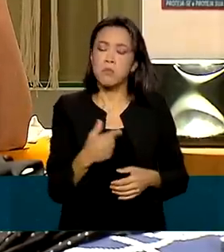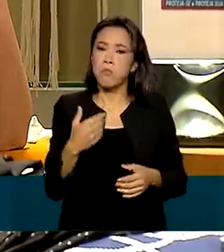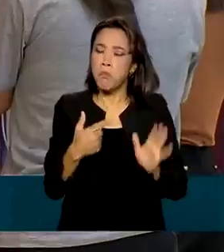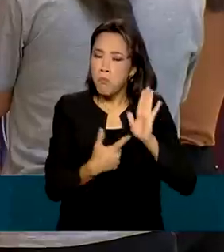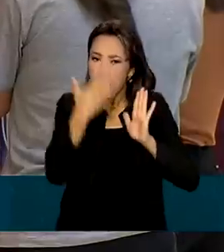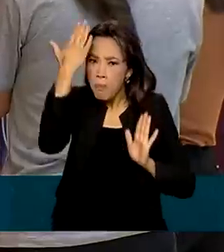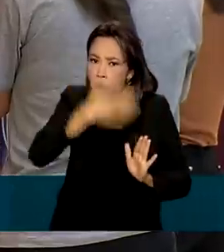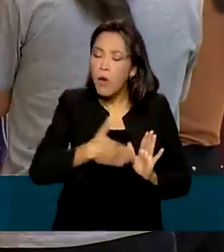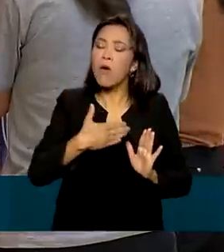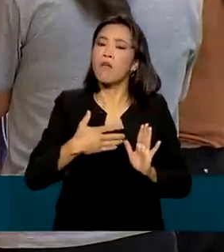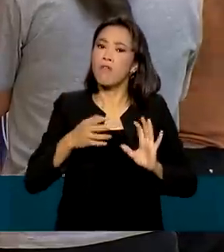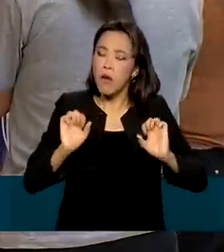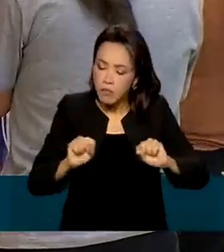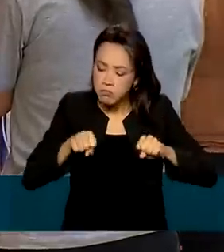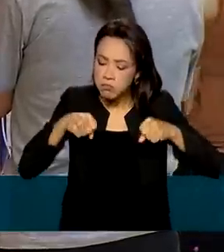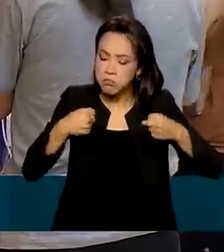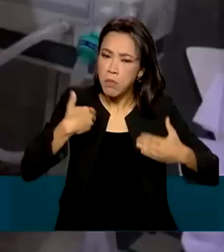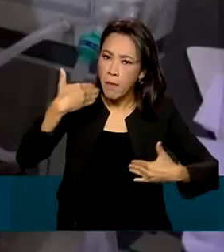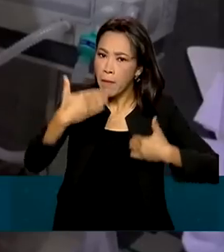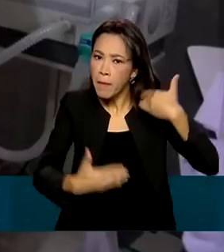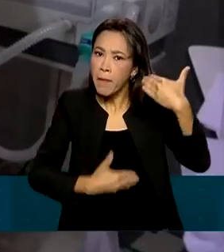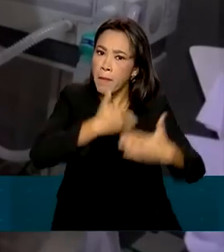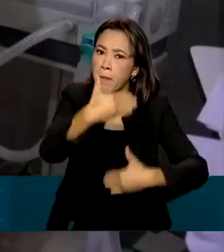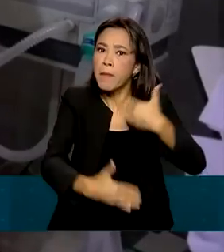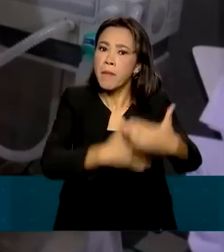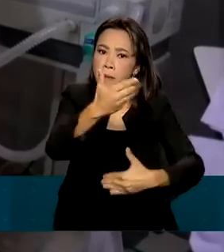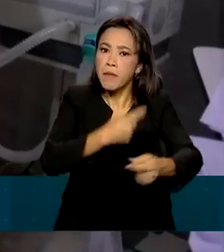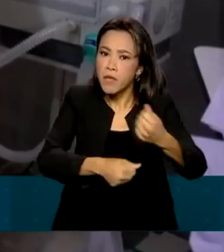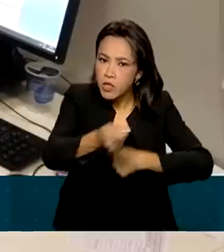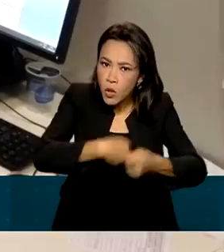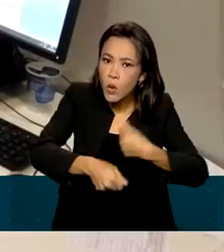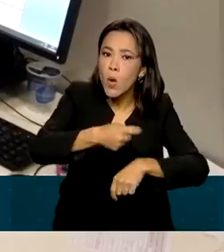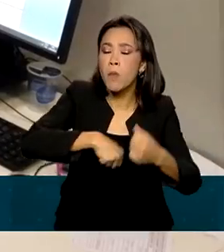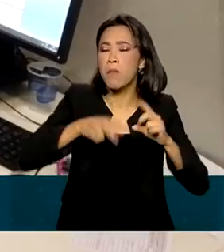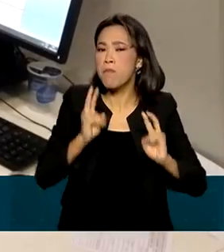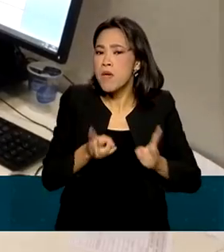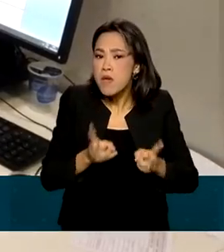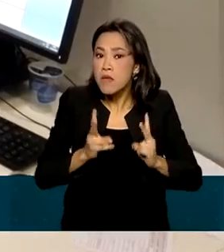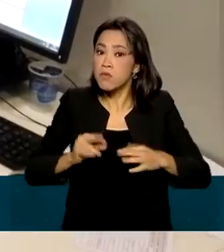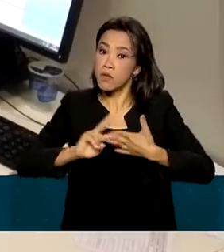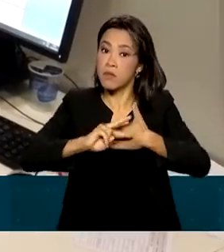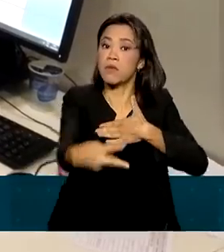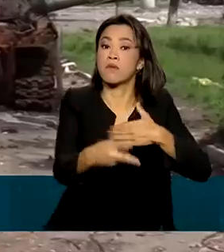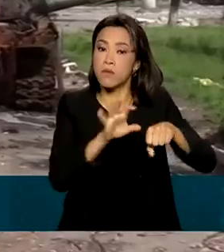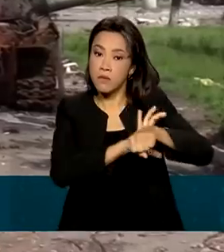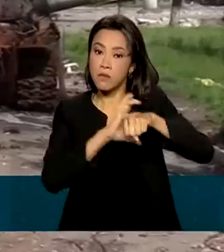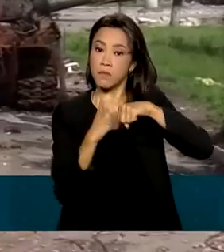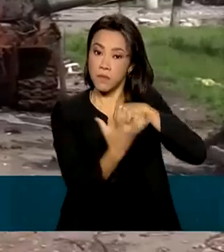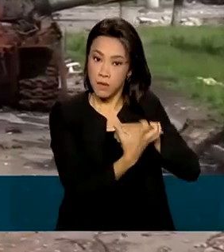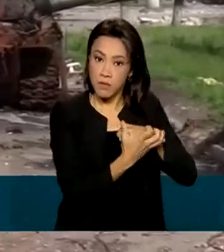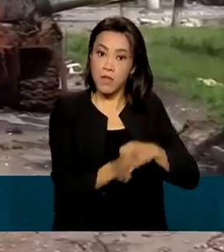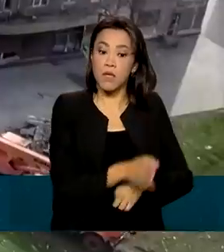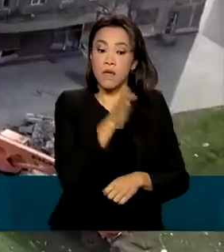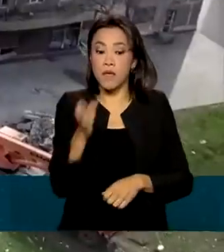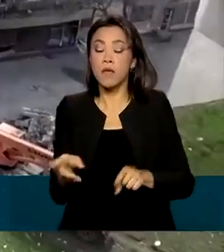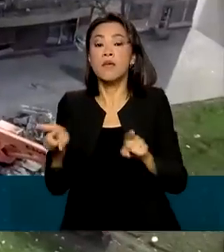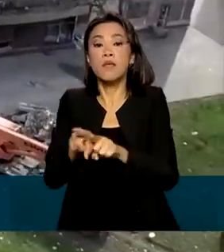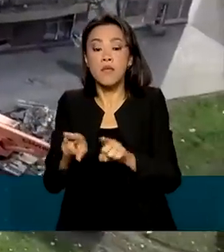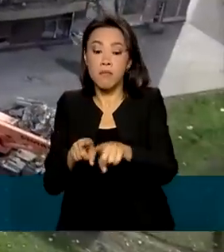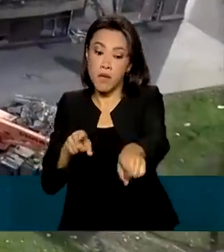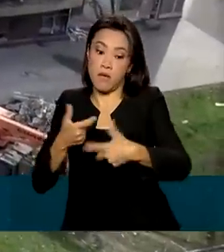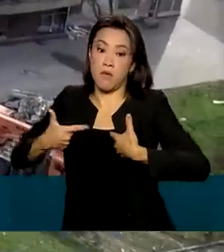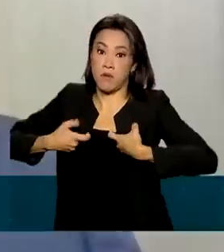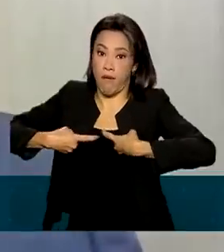recuperação da atividade econômica, mesmo com os impactos da pandemia de Covid-19 e do conflito do leste